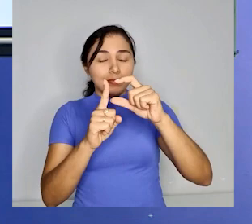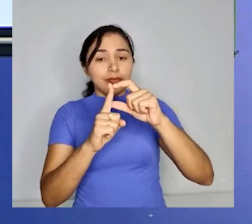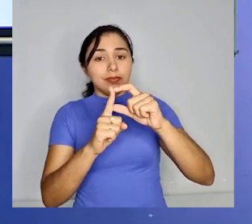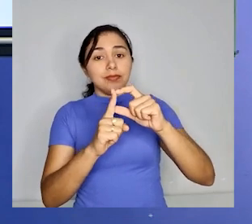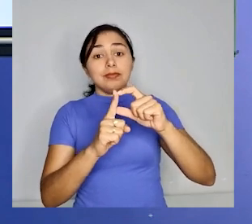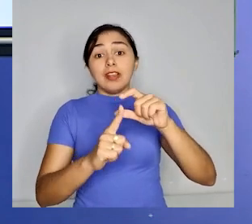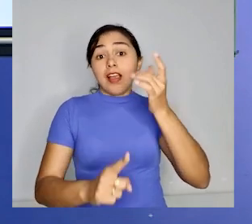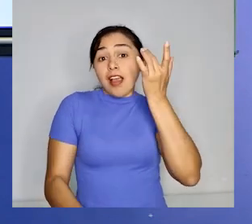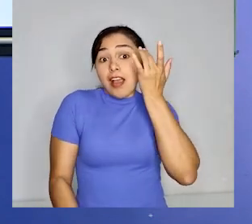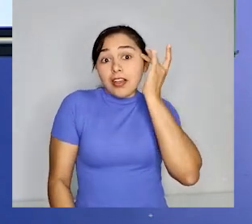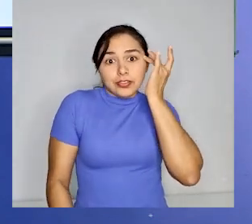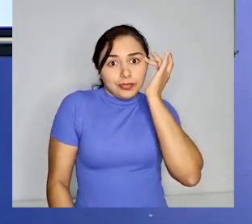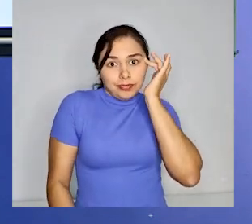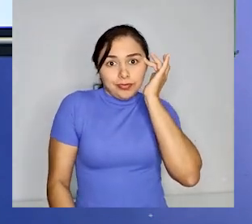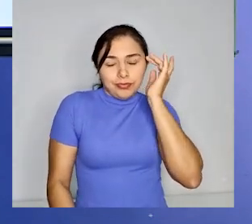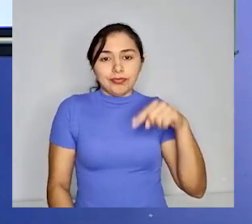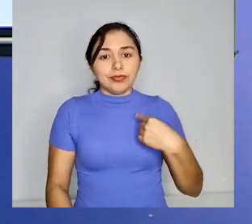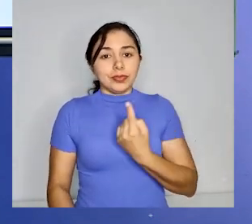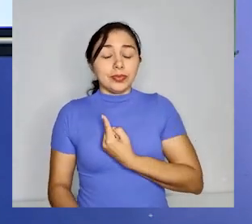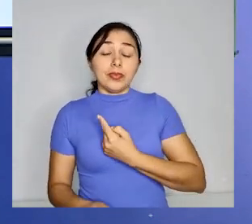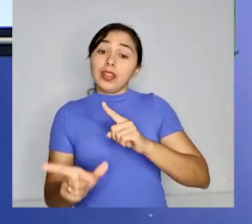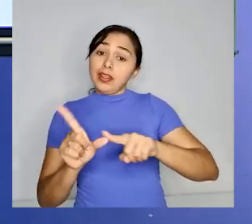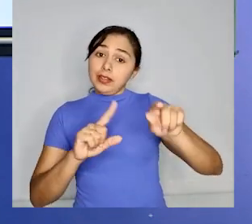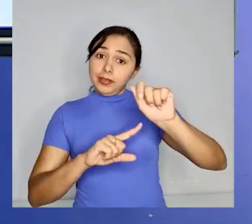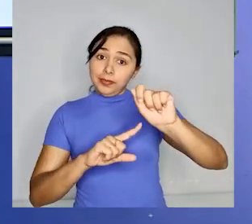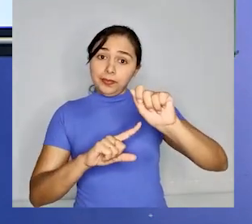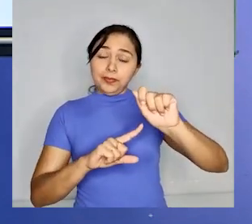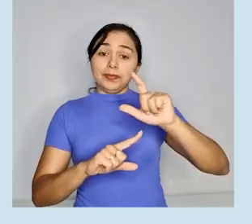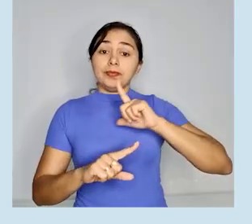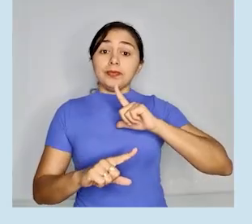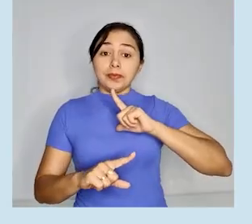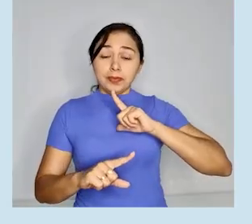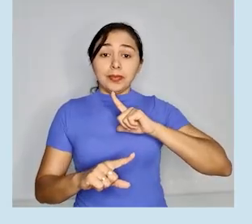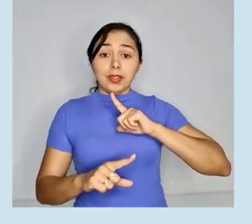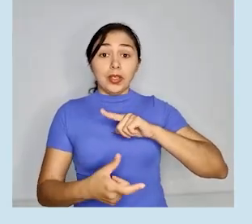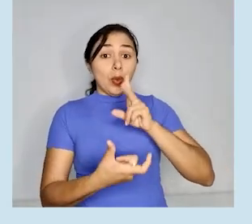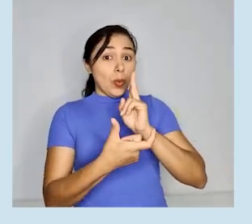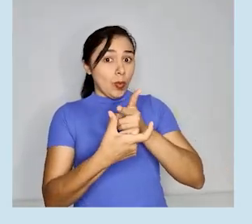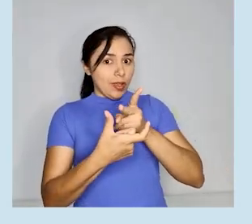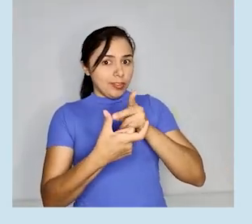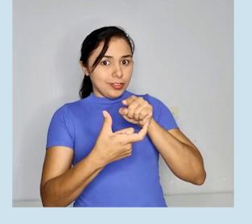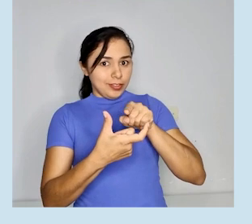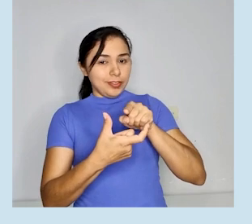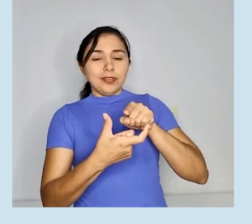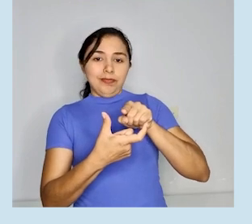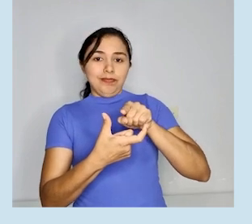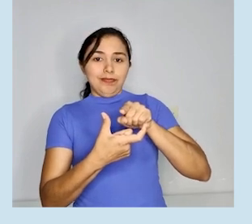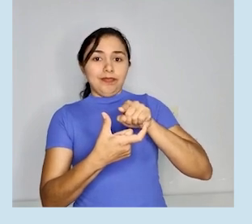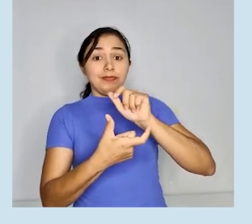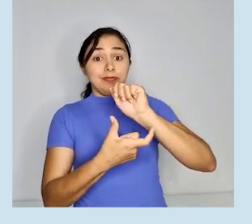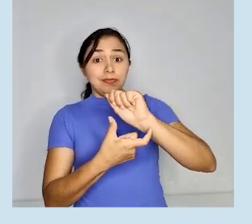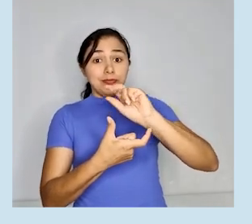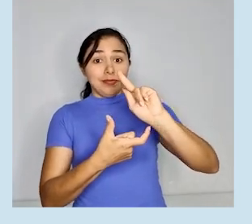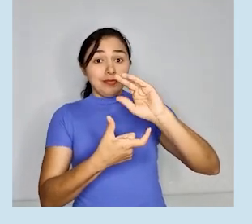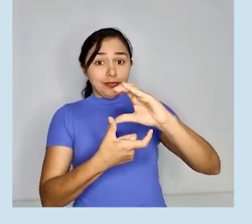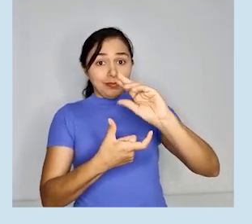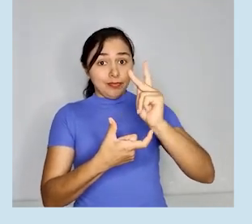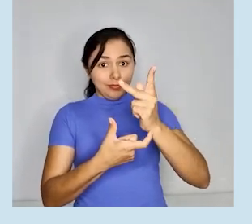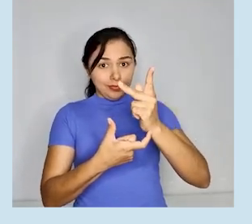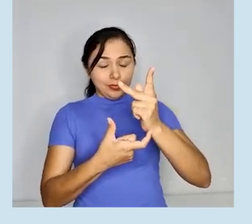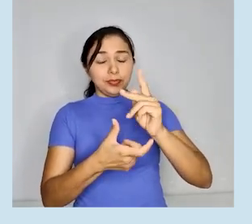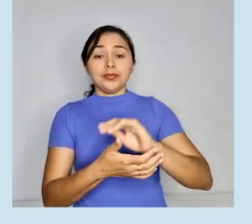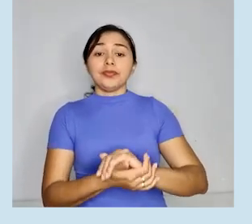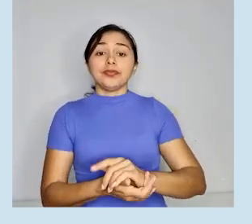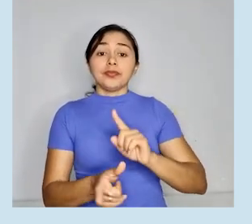Letra A, nós temos na letra A o radical desta palavra. Na letra B, o A é o que